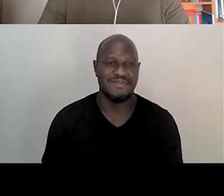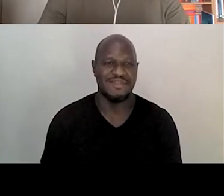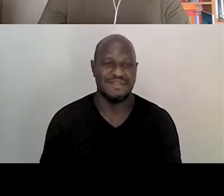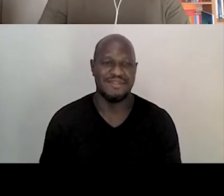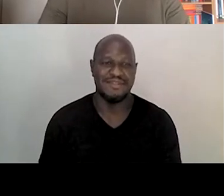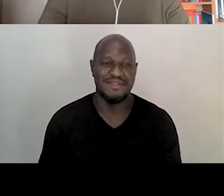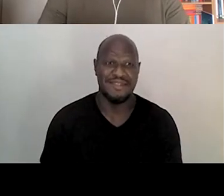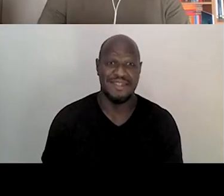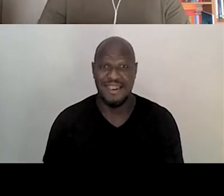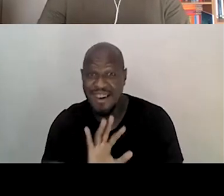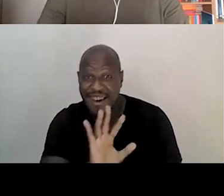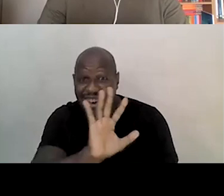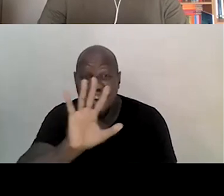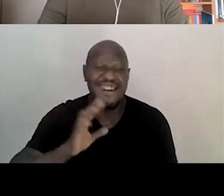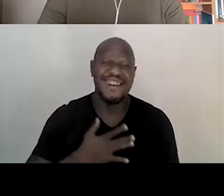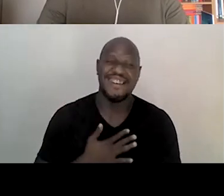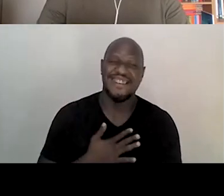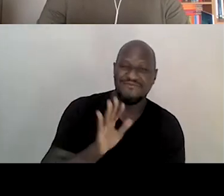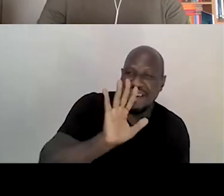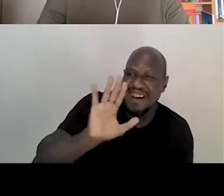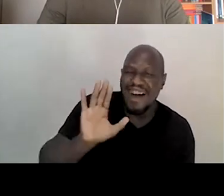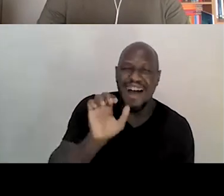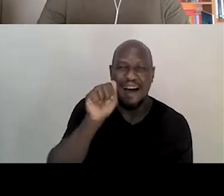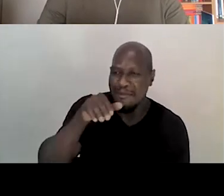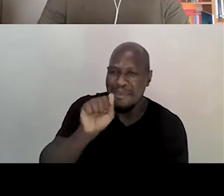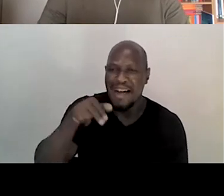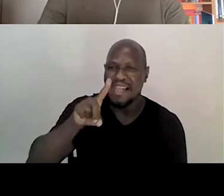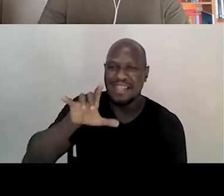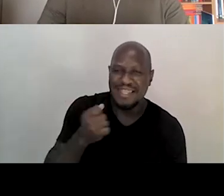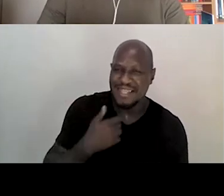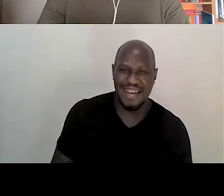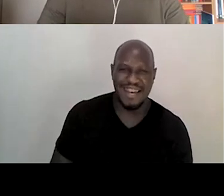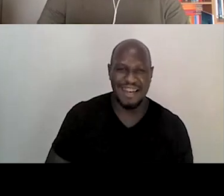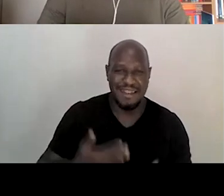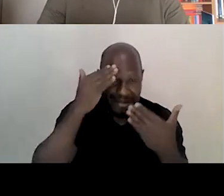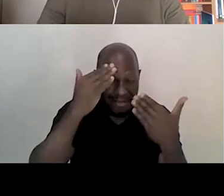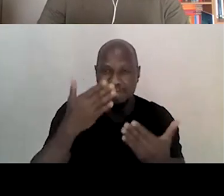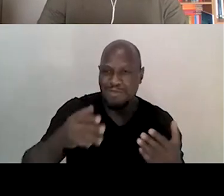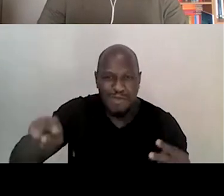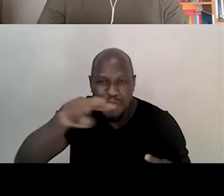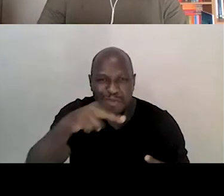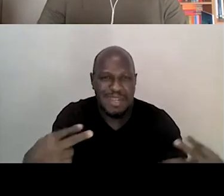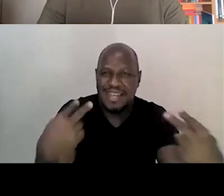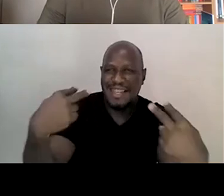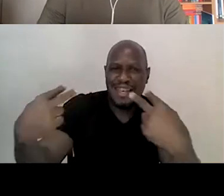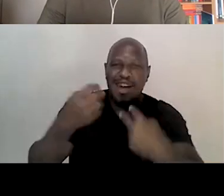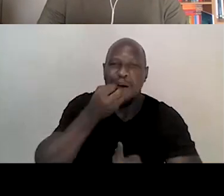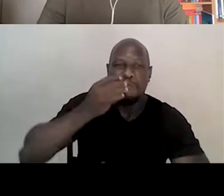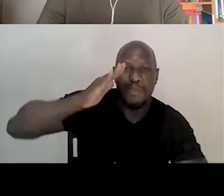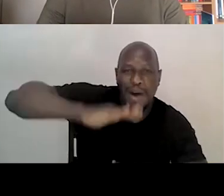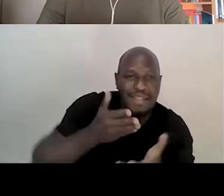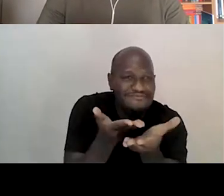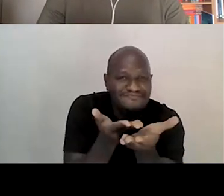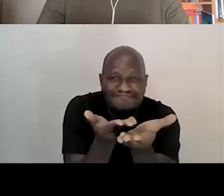Salve, salve, Amanda. Salve, salve o respeitável público. Boa tarde a